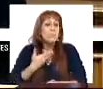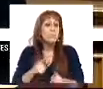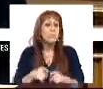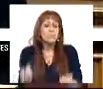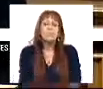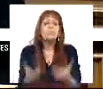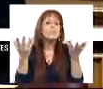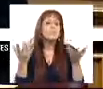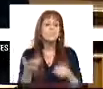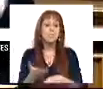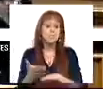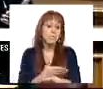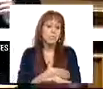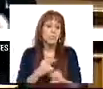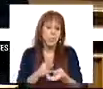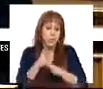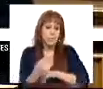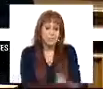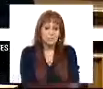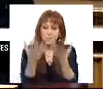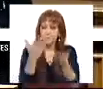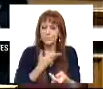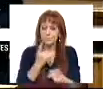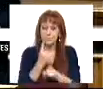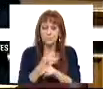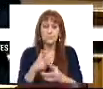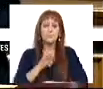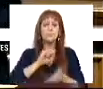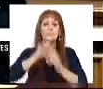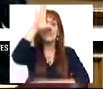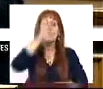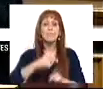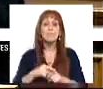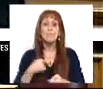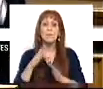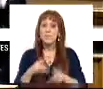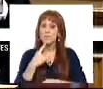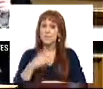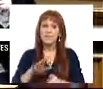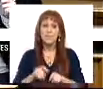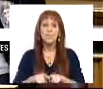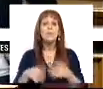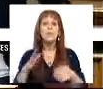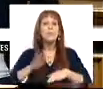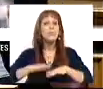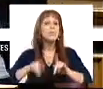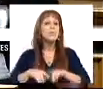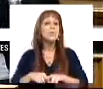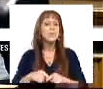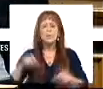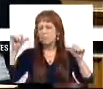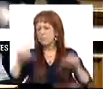surgem, ou surgiram, ou continuam a surgir. E o Sr. Secretário de Estado devia dizer que foi devido às